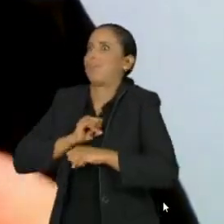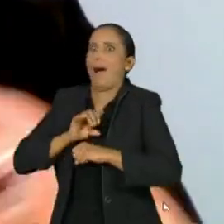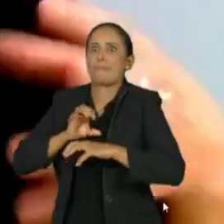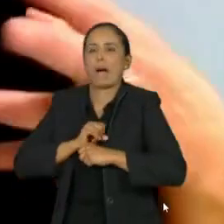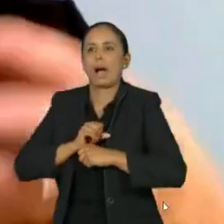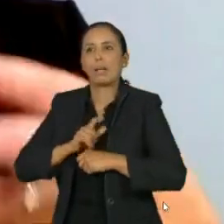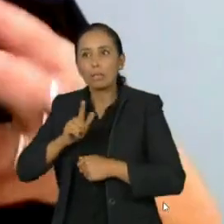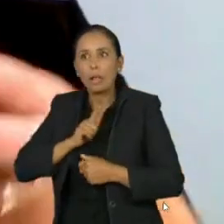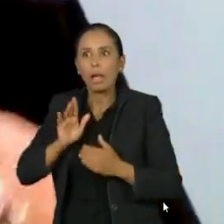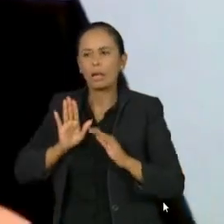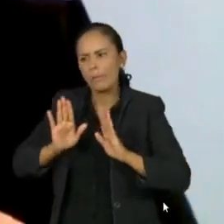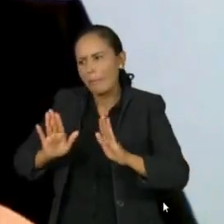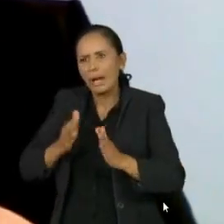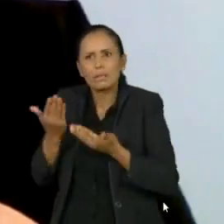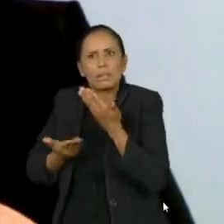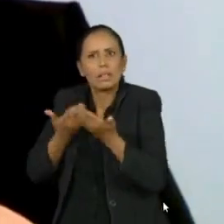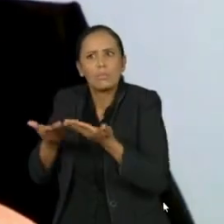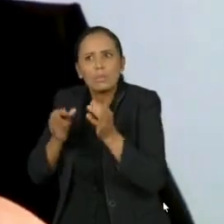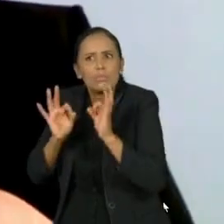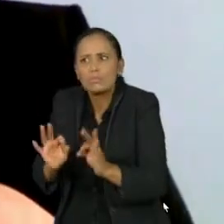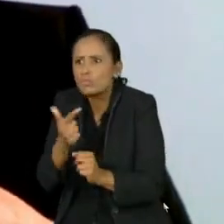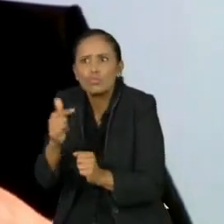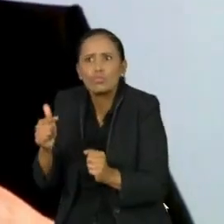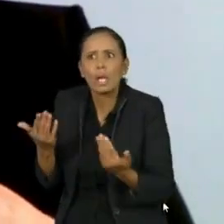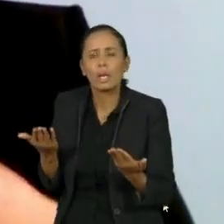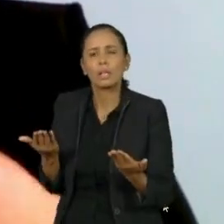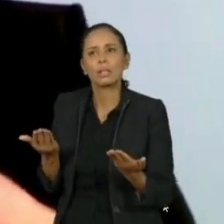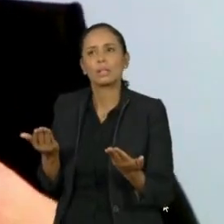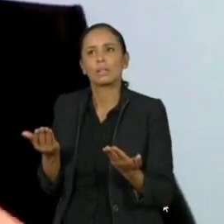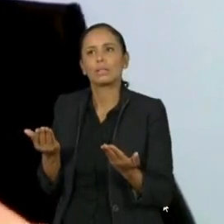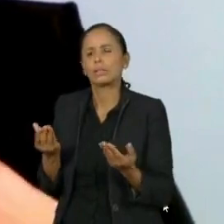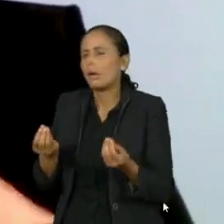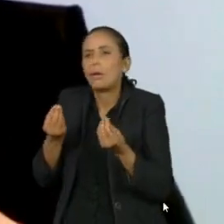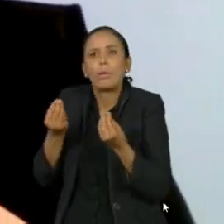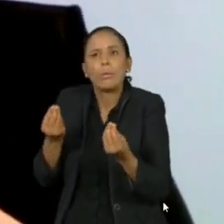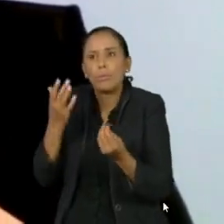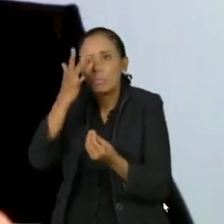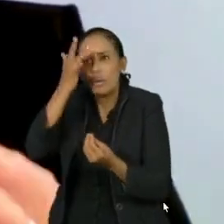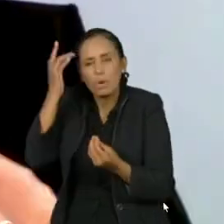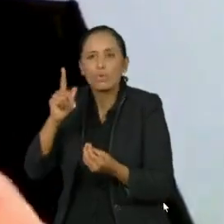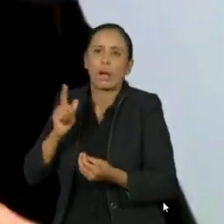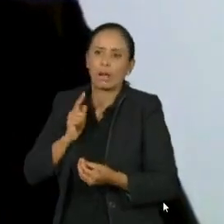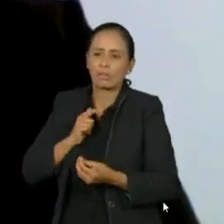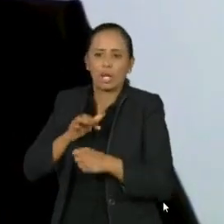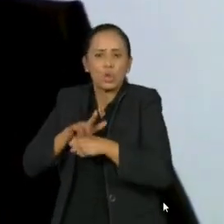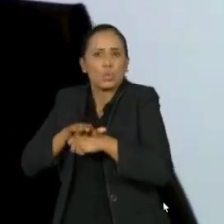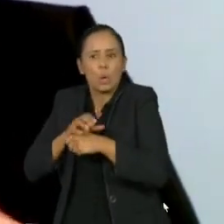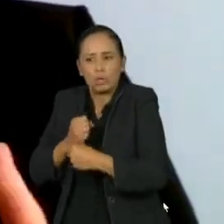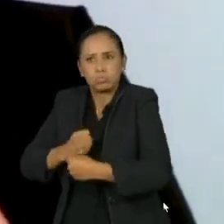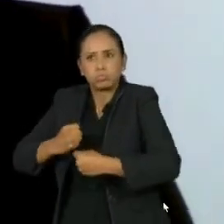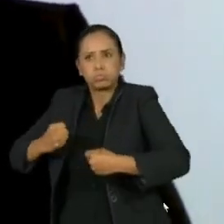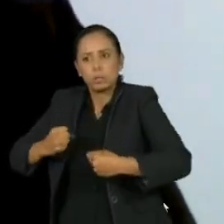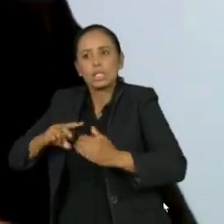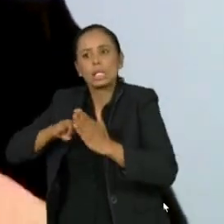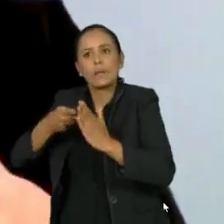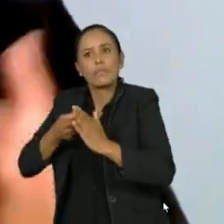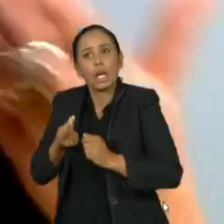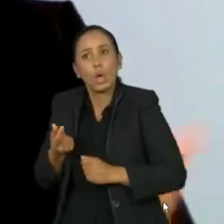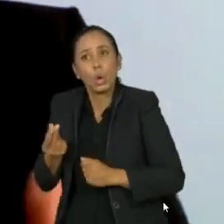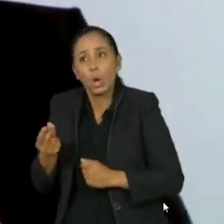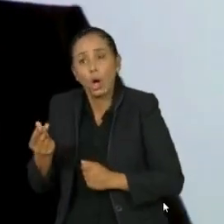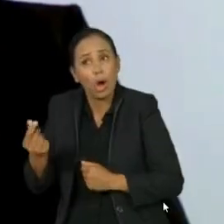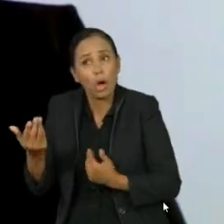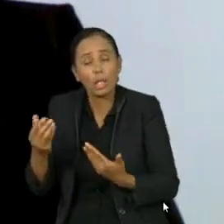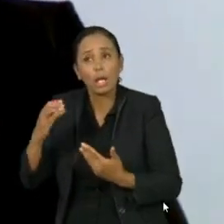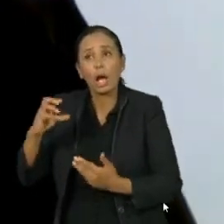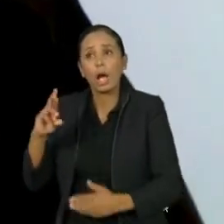tratamento adequado para essa doença que é crônica. Então, muitas vezes o